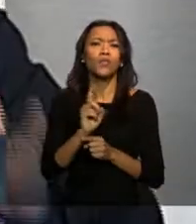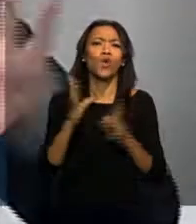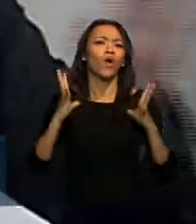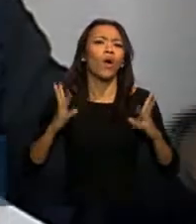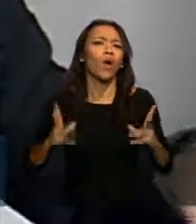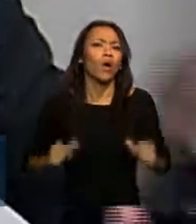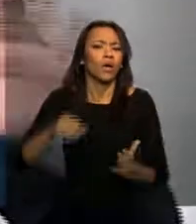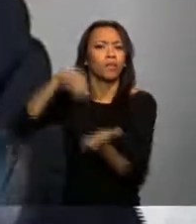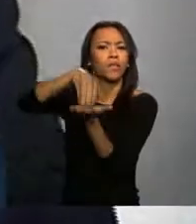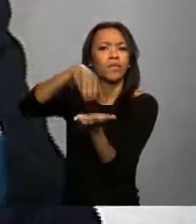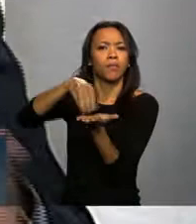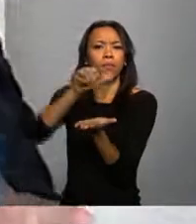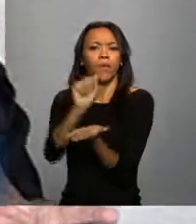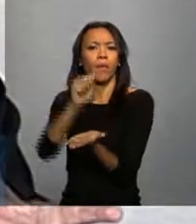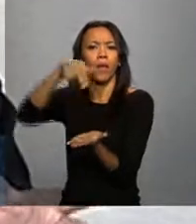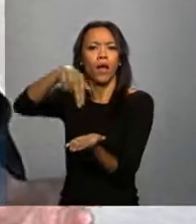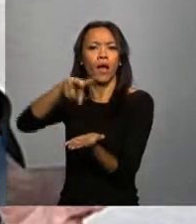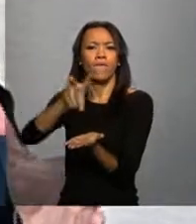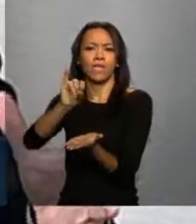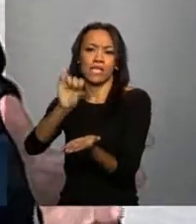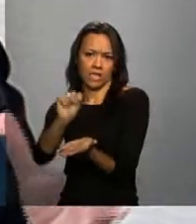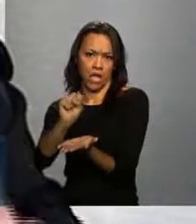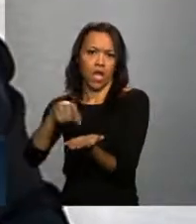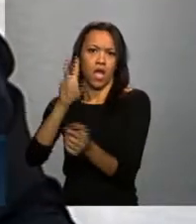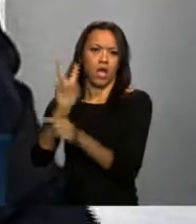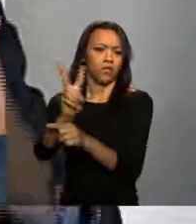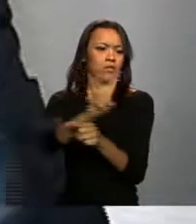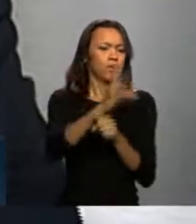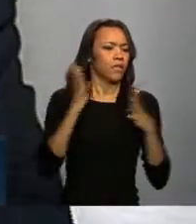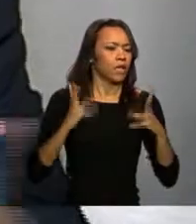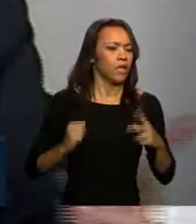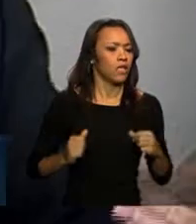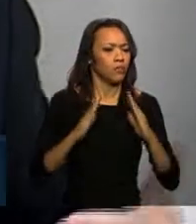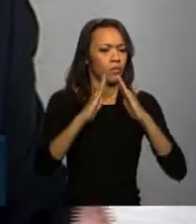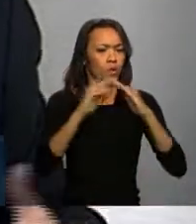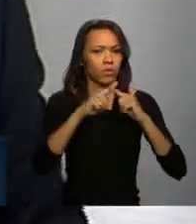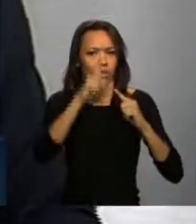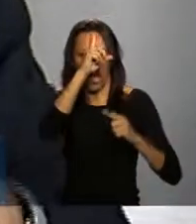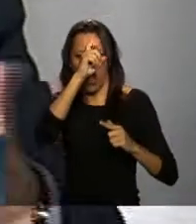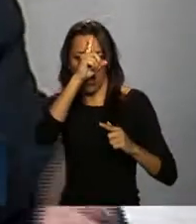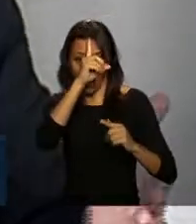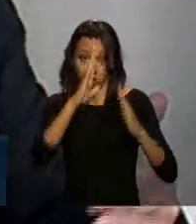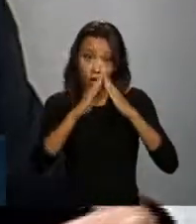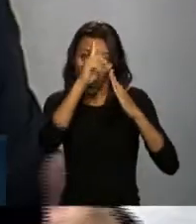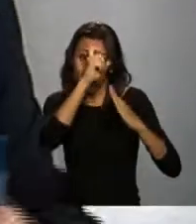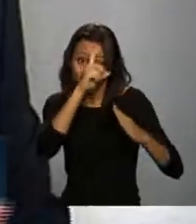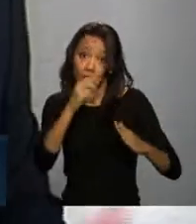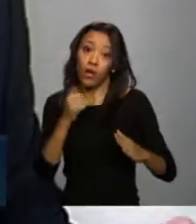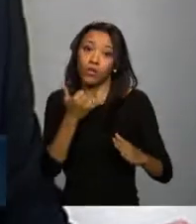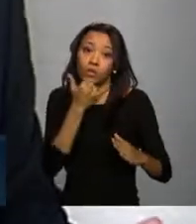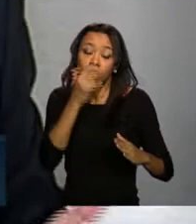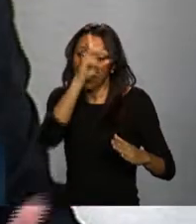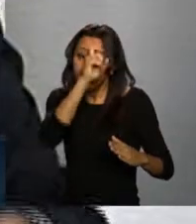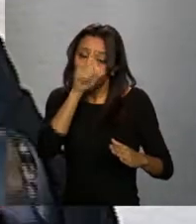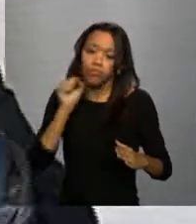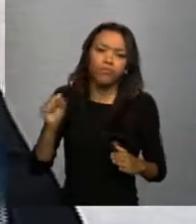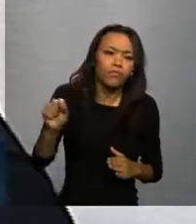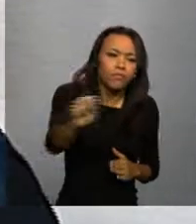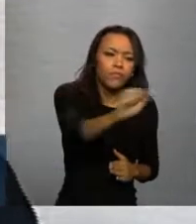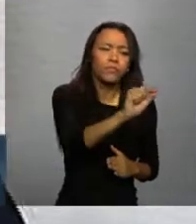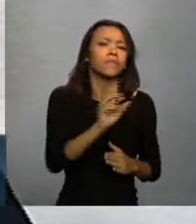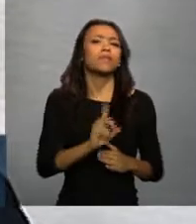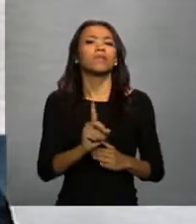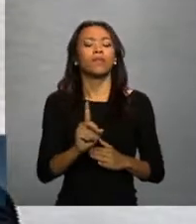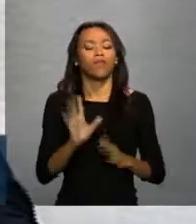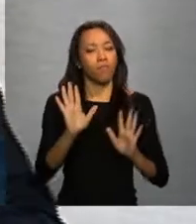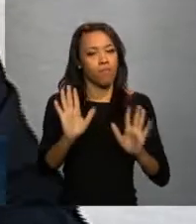Anvisa, as vigilâncias também têm um papel importante para fazer, mas da coordenação da hebo-rede, do sistema que vai garantir o